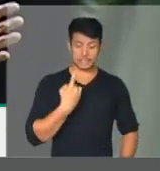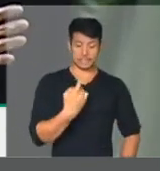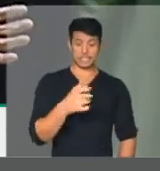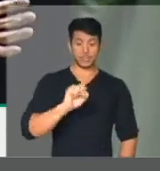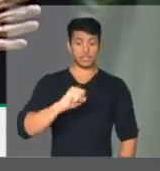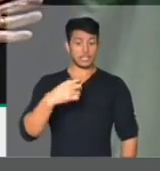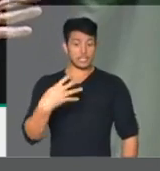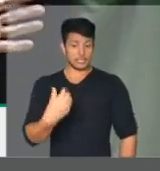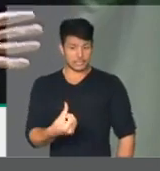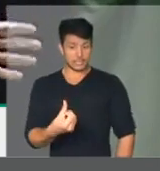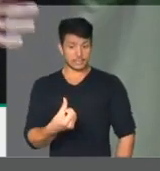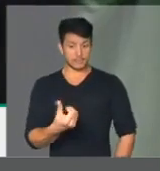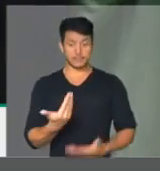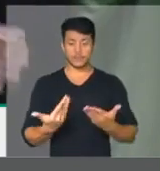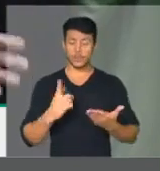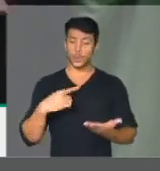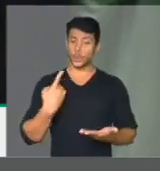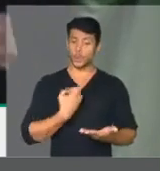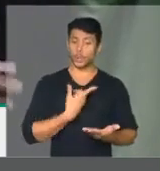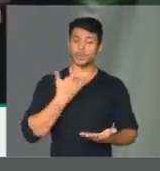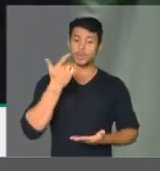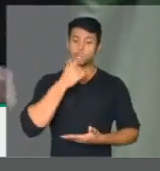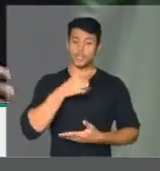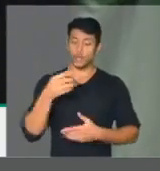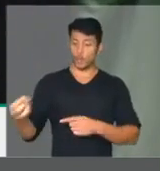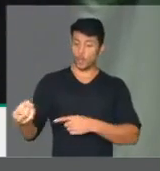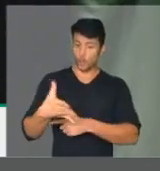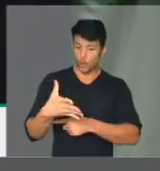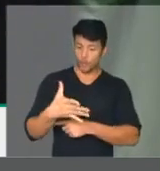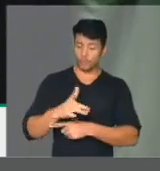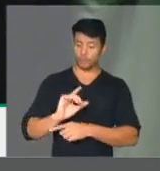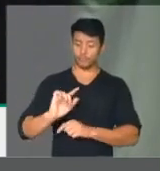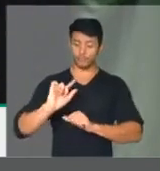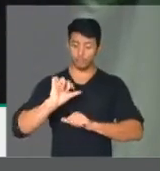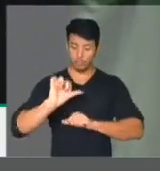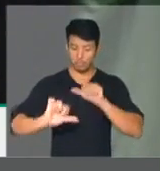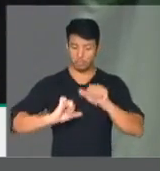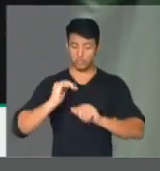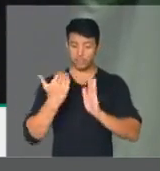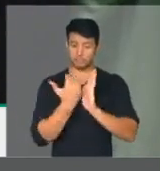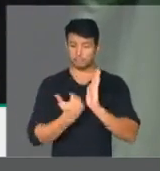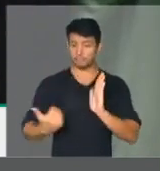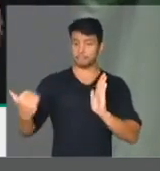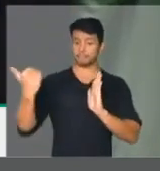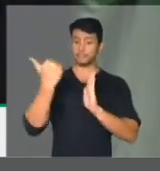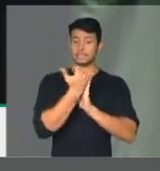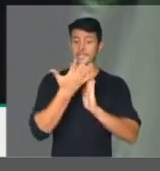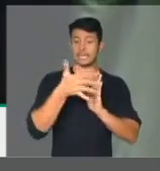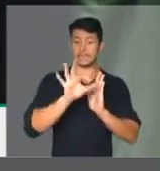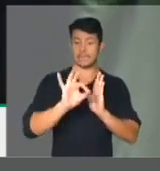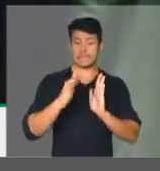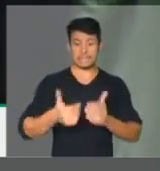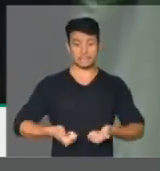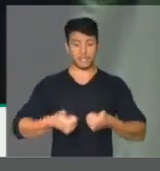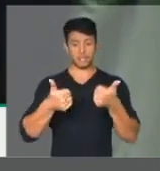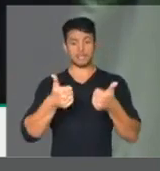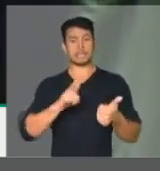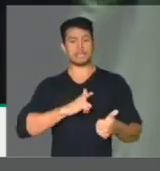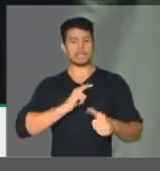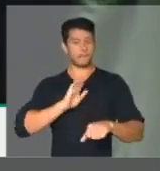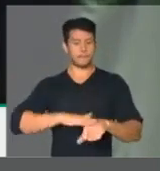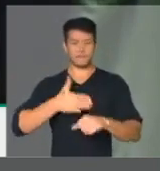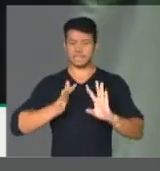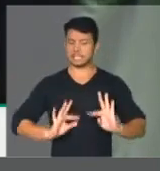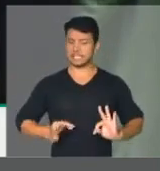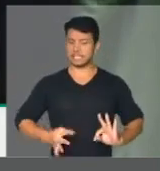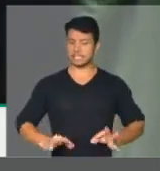modelo vai colocar o Brasil entre os dez melhores sistemas tributário do mundo. Vai ser totalmente tecnológico, totalmente